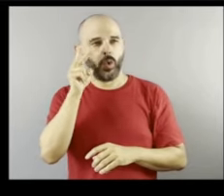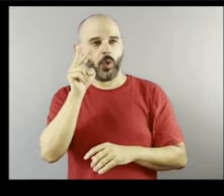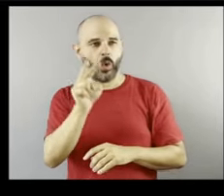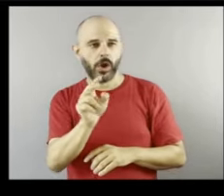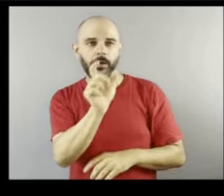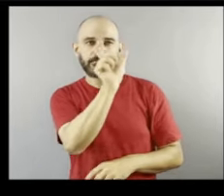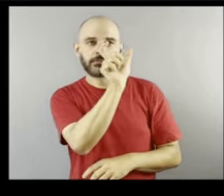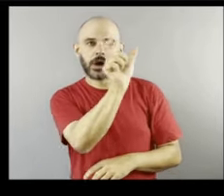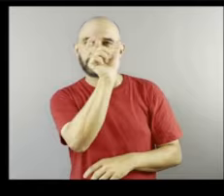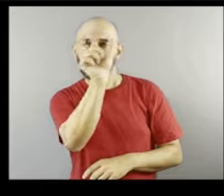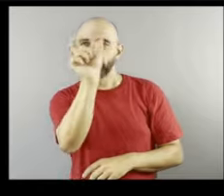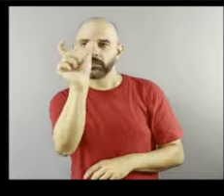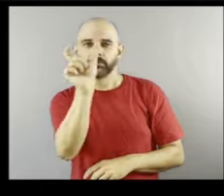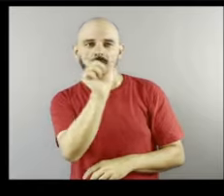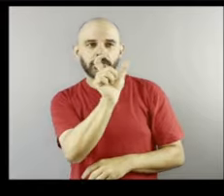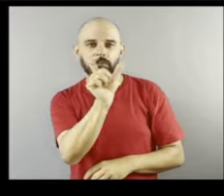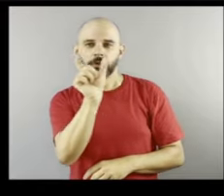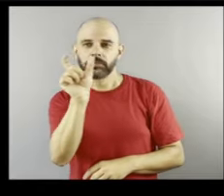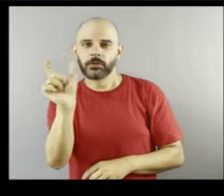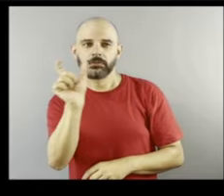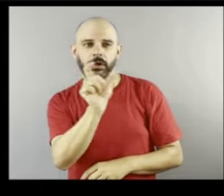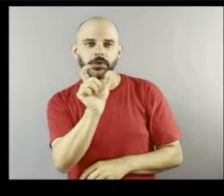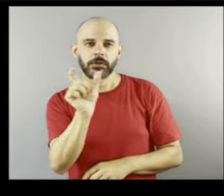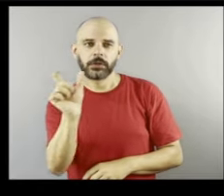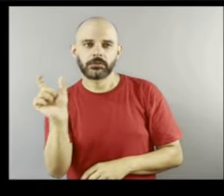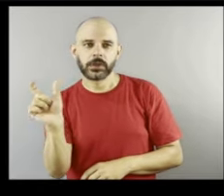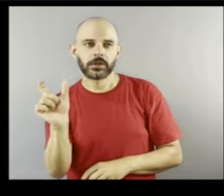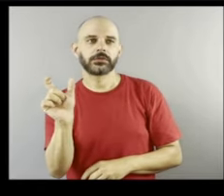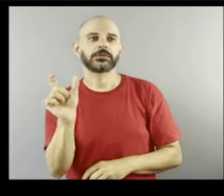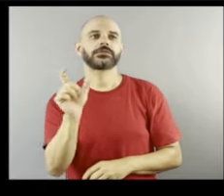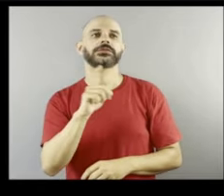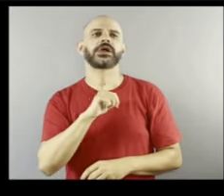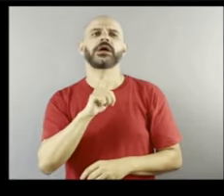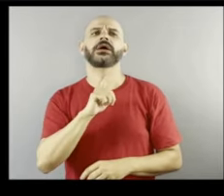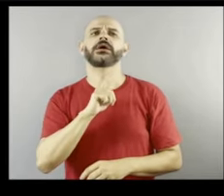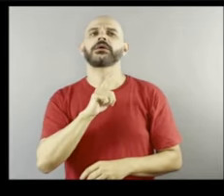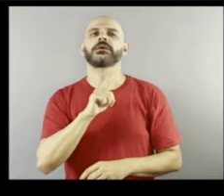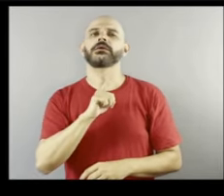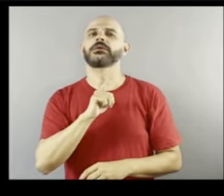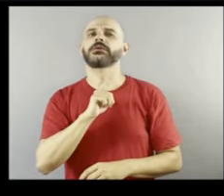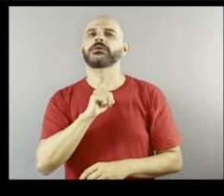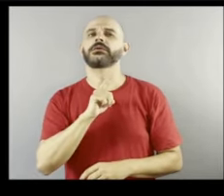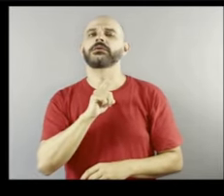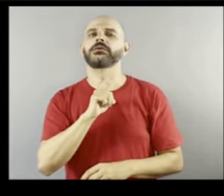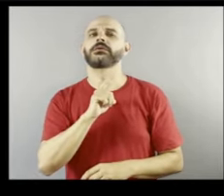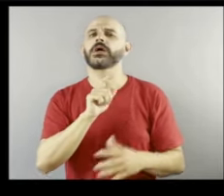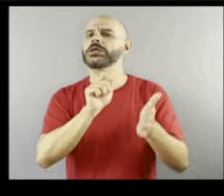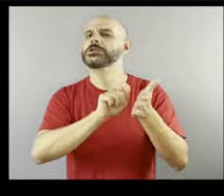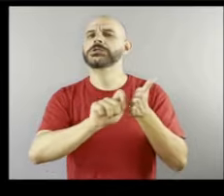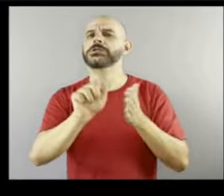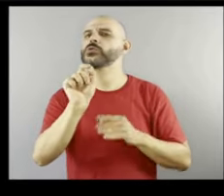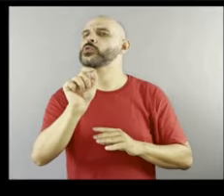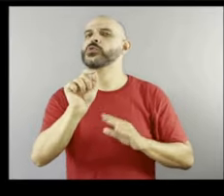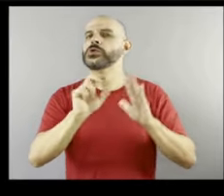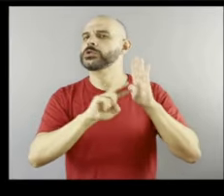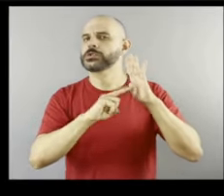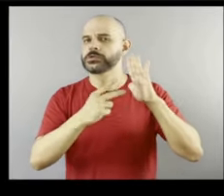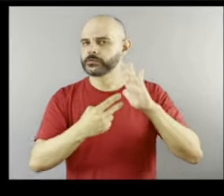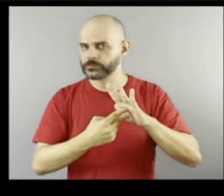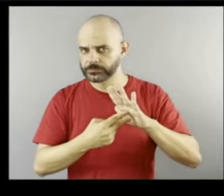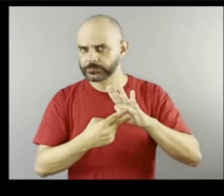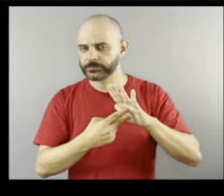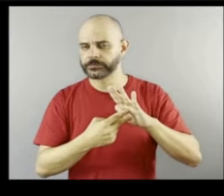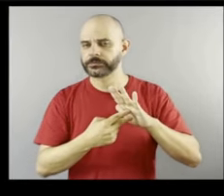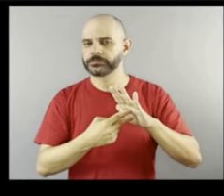ao que está escrito, né? Em cada post-it desse, que é o que a Tati